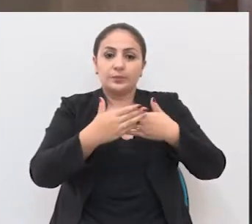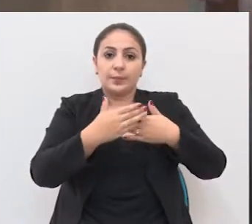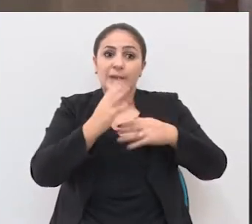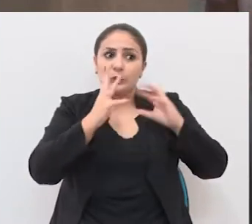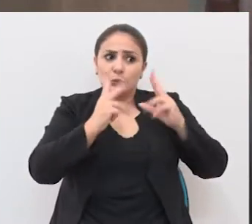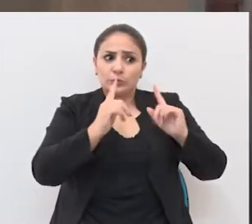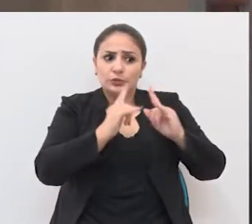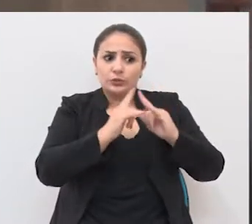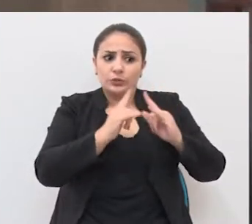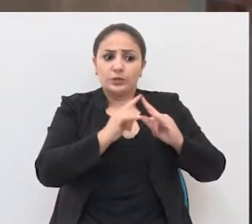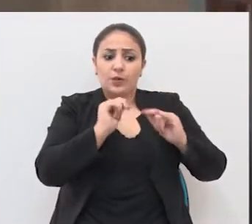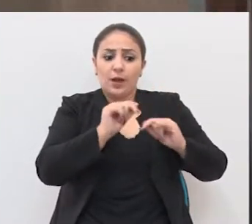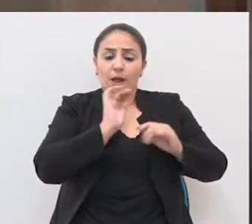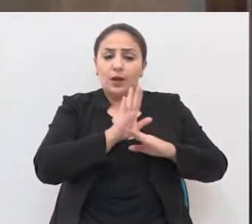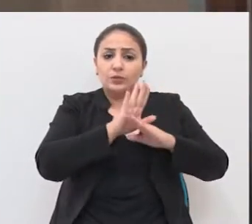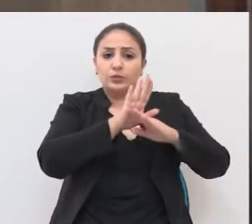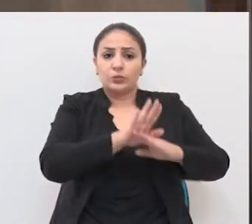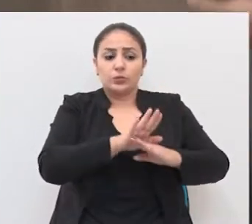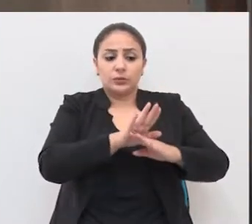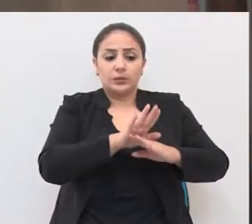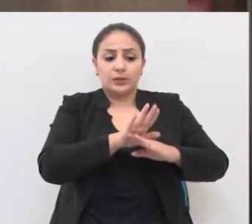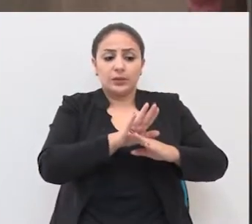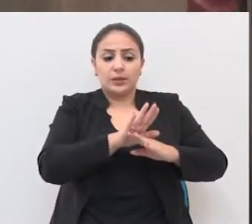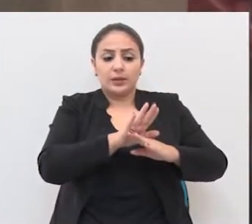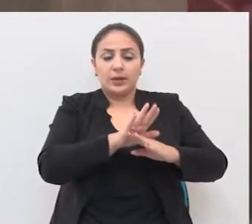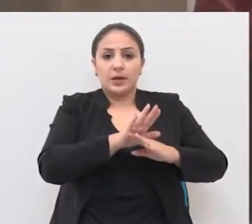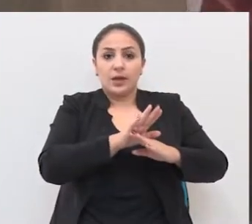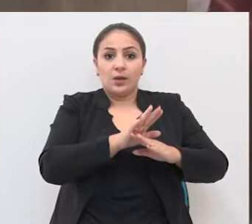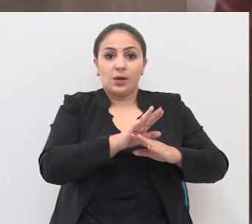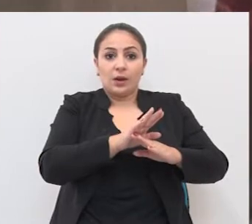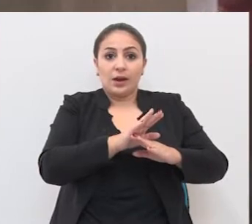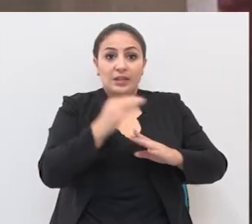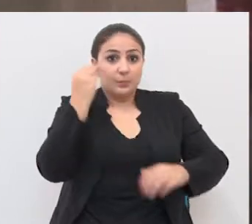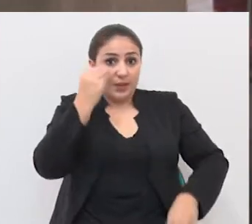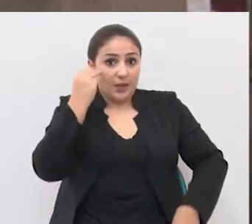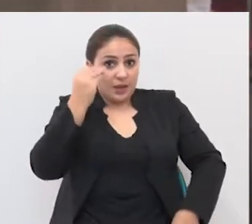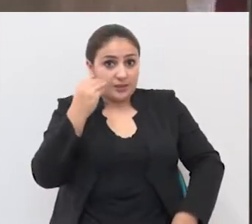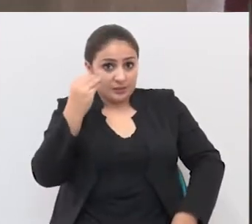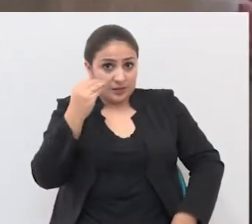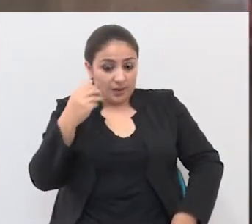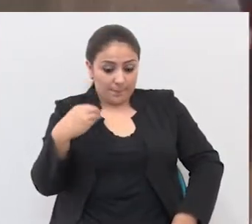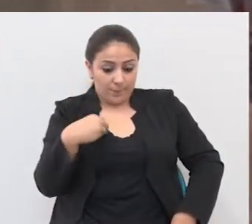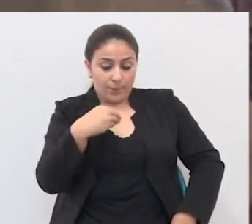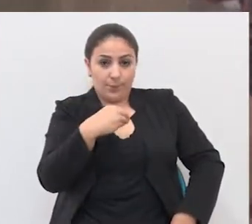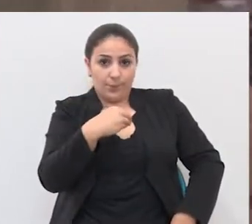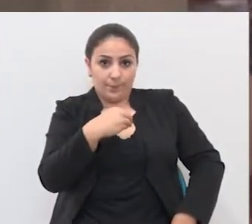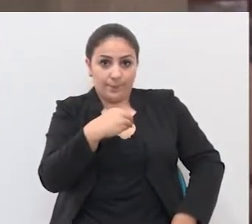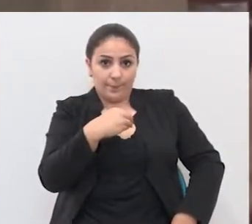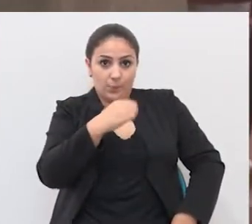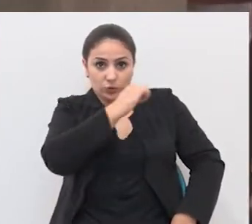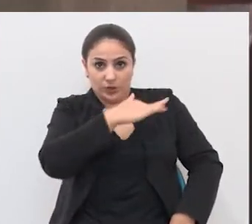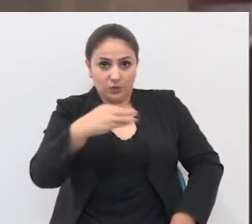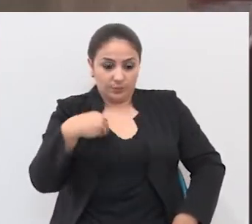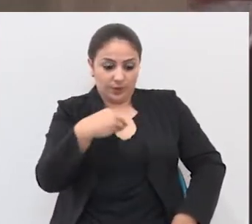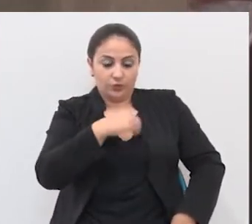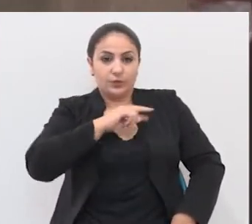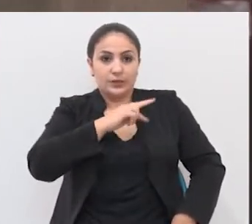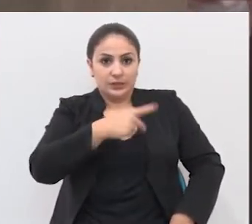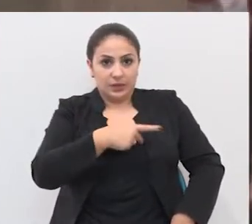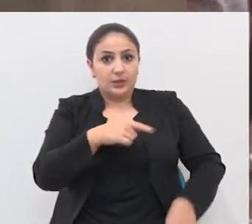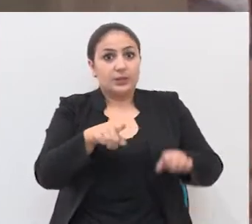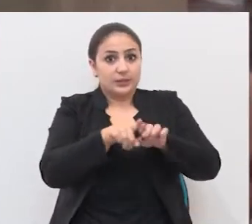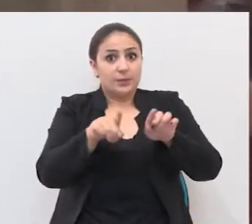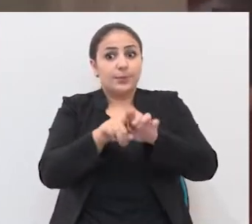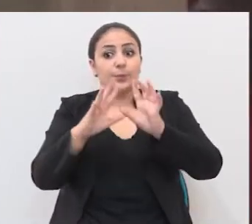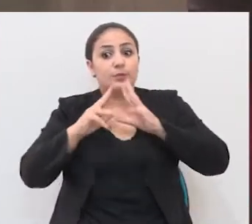benefício para ambas as instituições, uma vez que ela dá casuística para os nossos alunos da residência e também oferece um atendimento